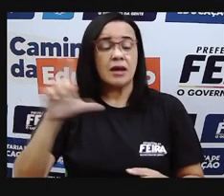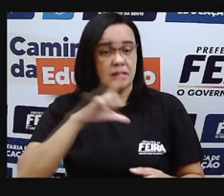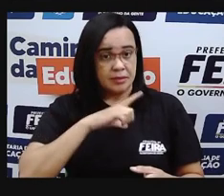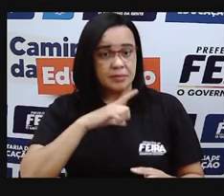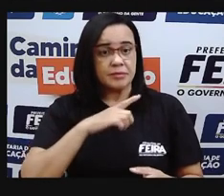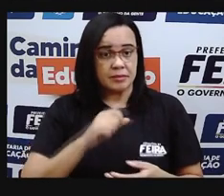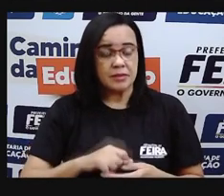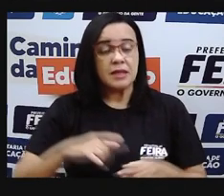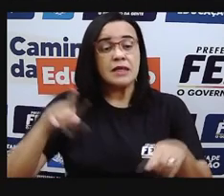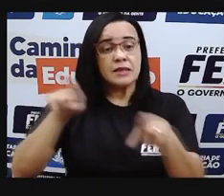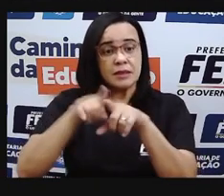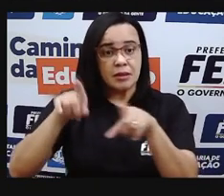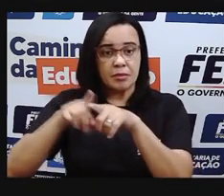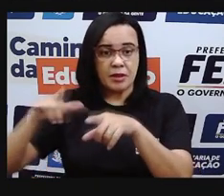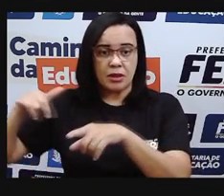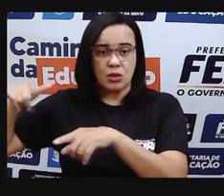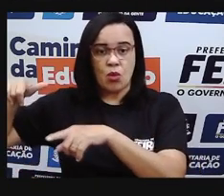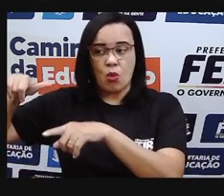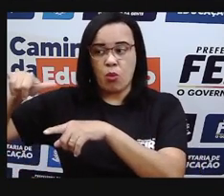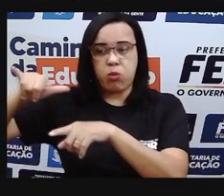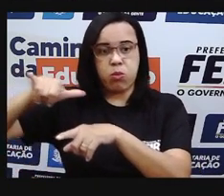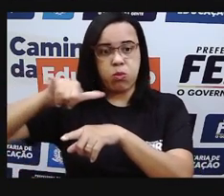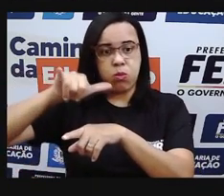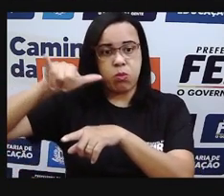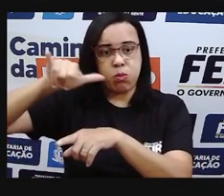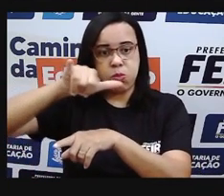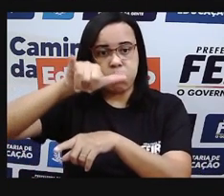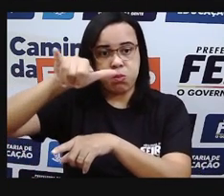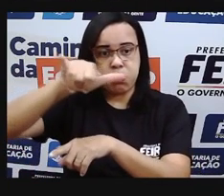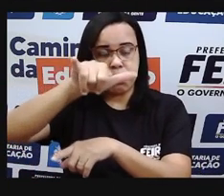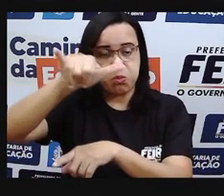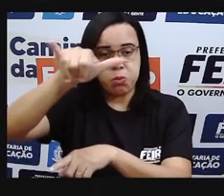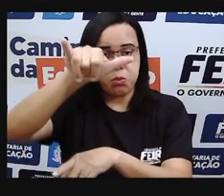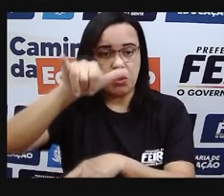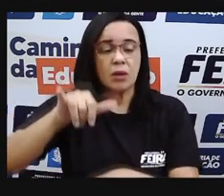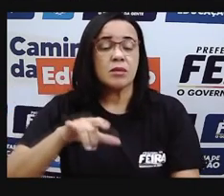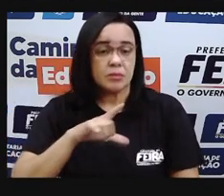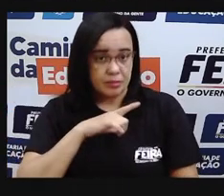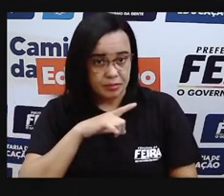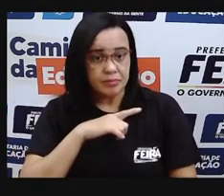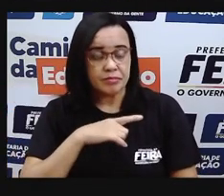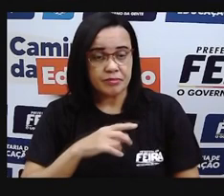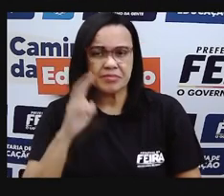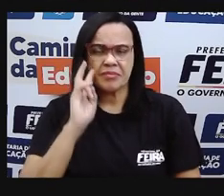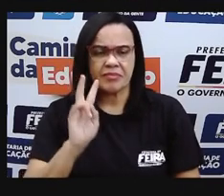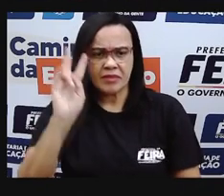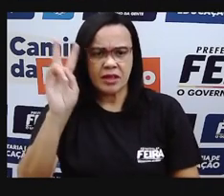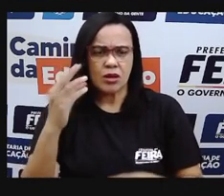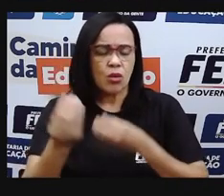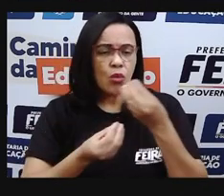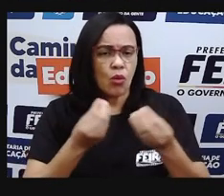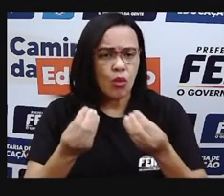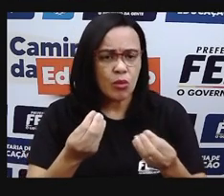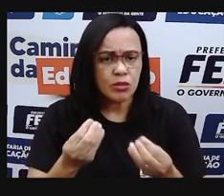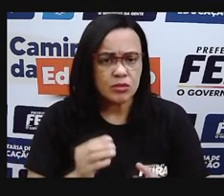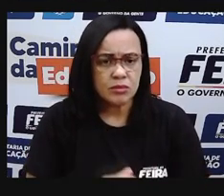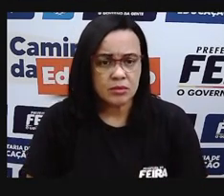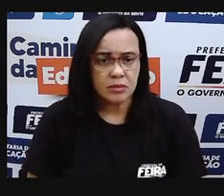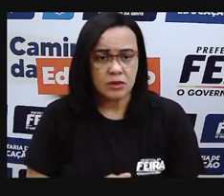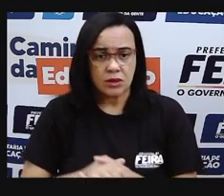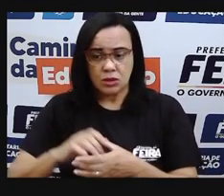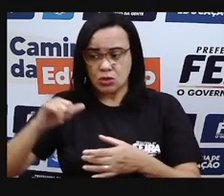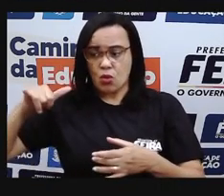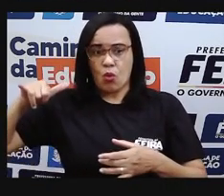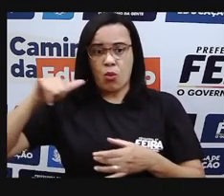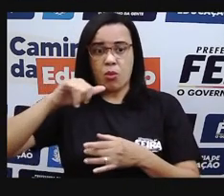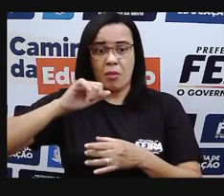sobrevoar o nosso planeta. E nós vamos vê-los, né? Quando a gente vê, então, um avião a jato